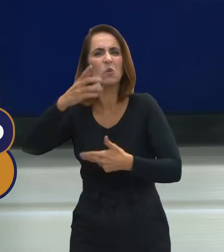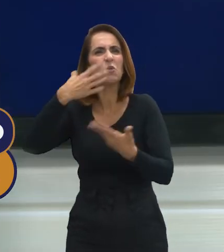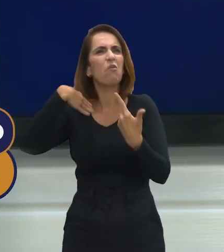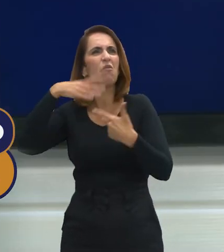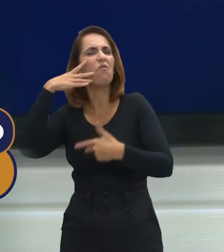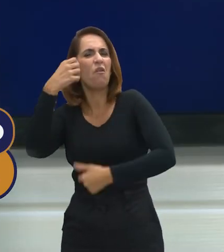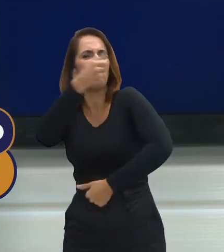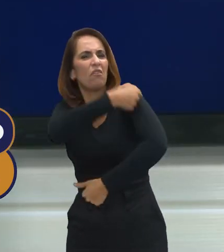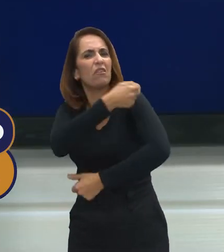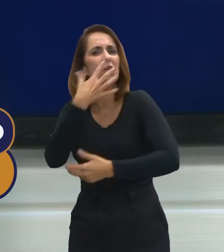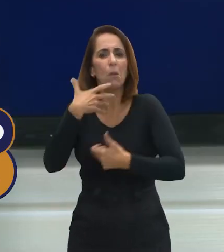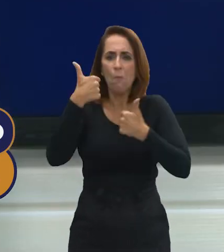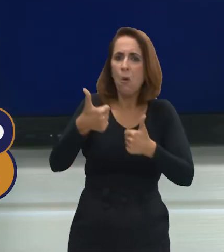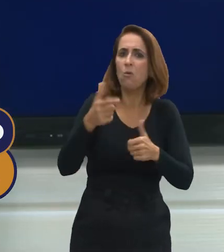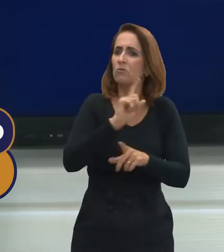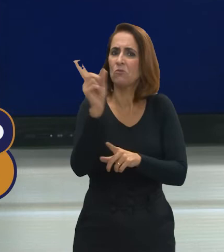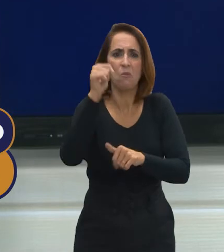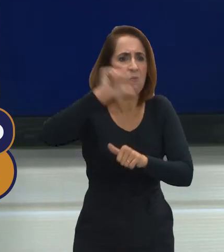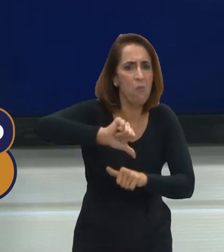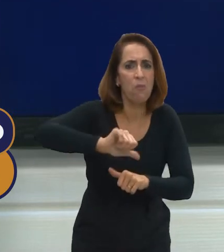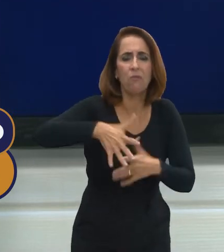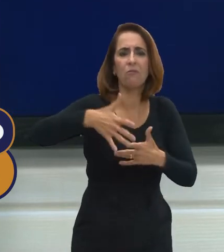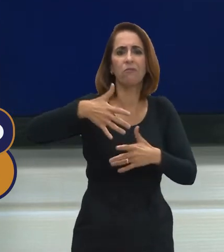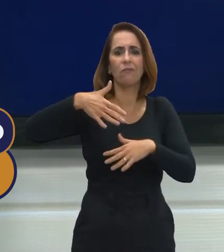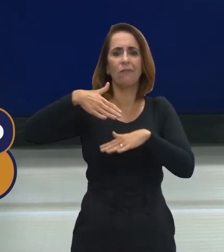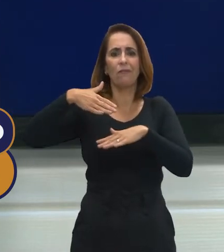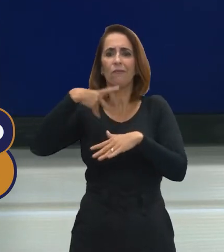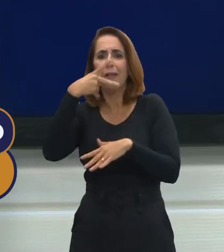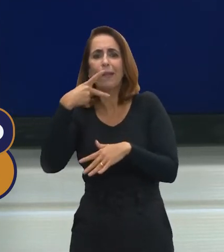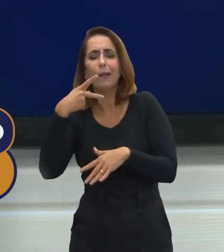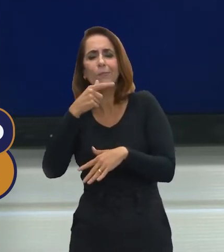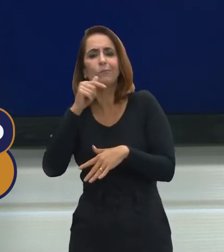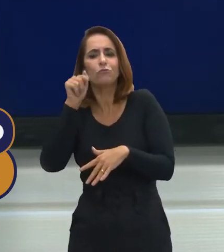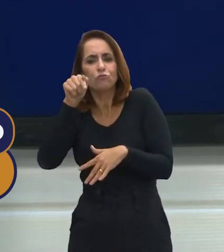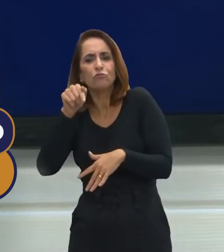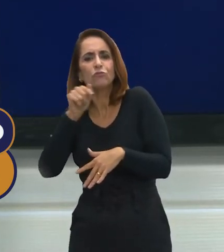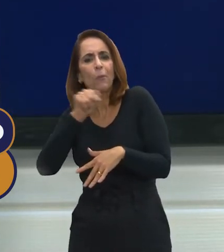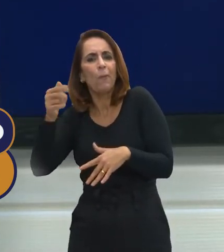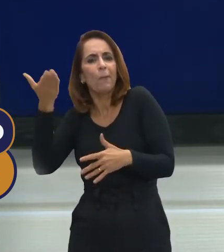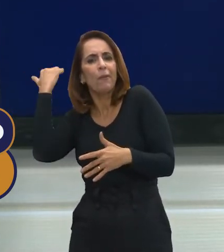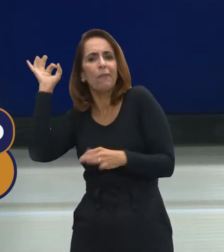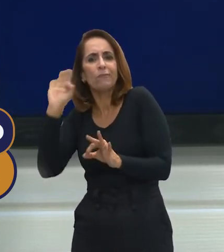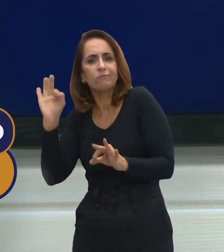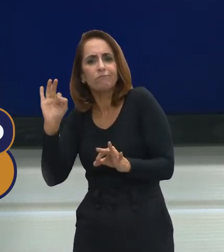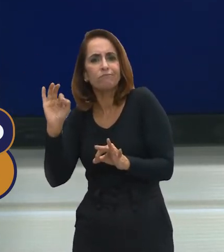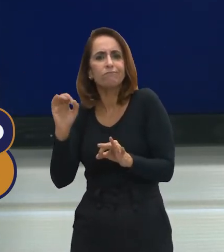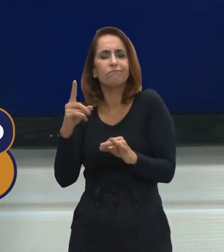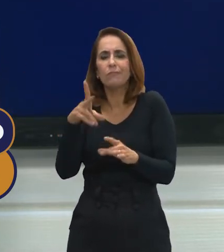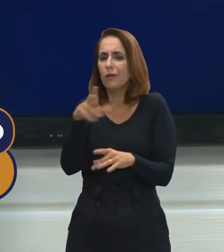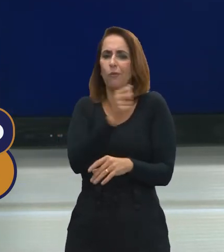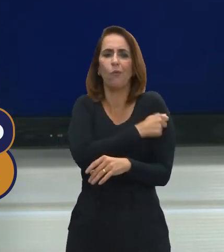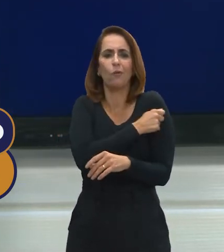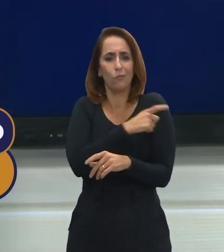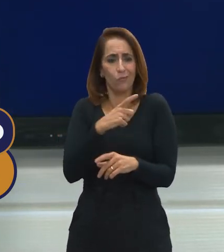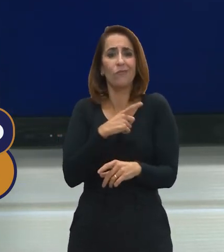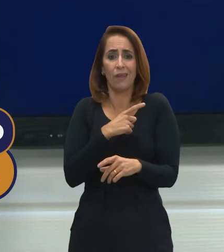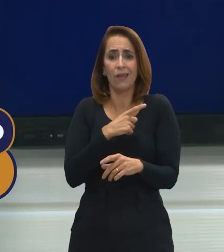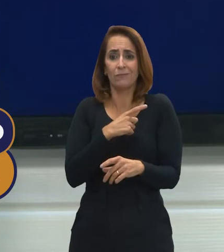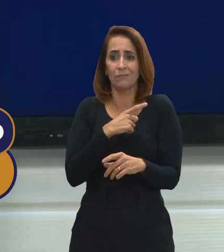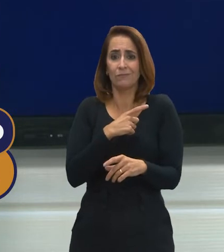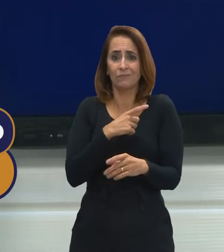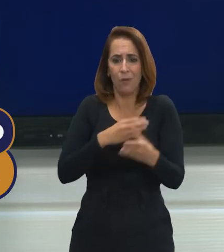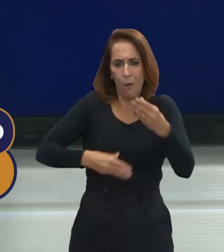se ela é eficaz ou não, até comentamos isso semana passada, para que o estudante tenha